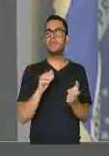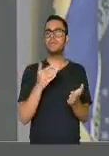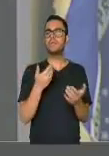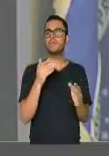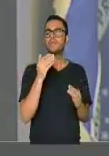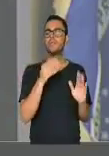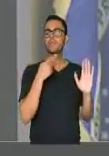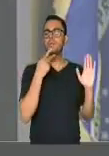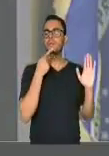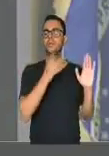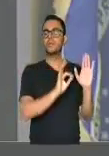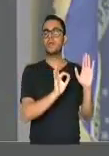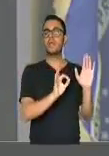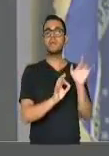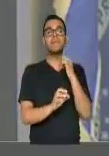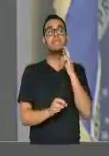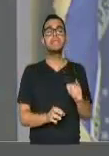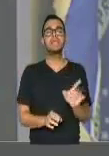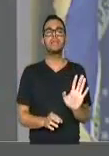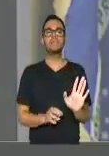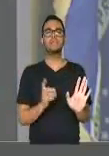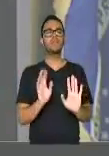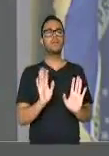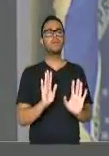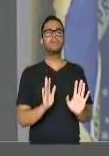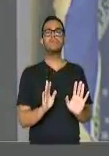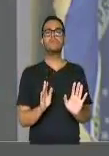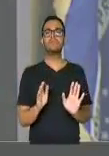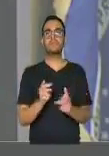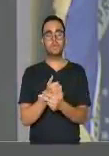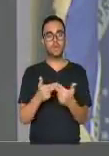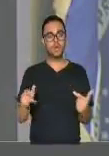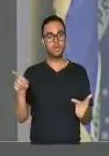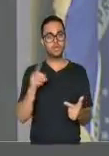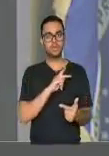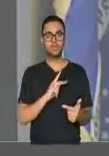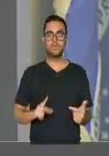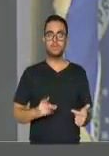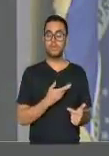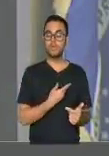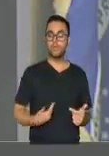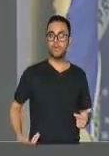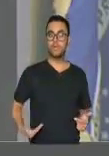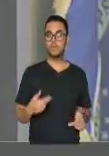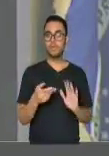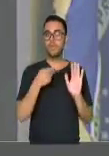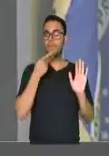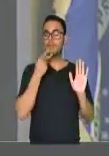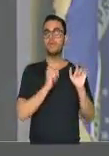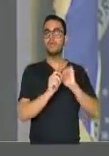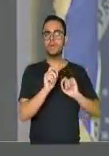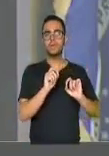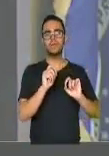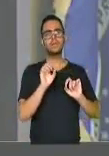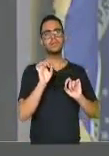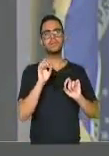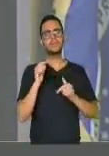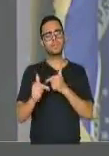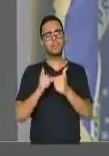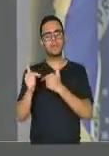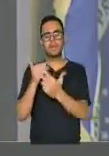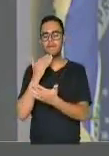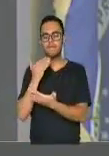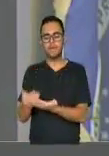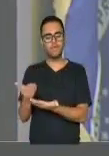para ninguém, nada. O que o governador Sartori prometeu foi trabalhar pelo Rio